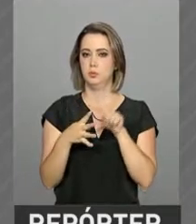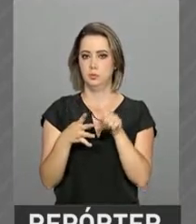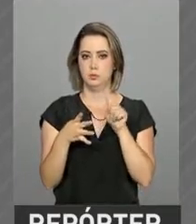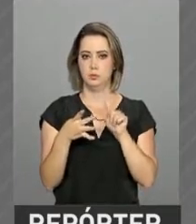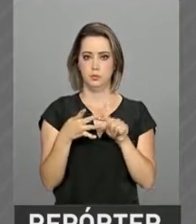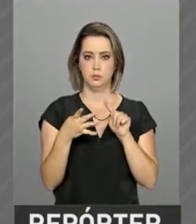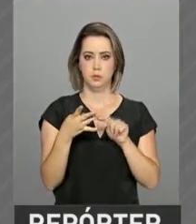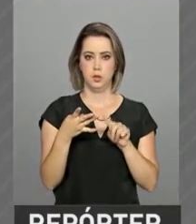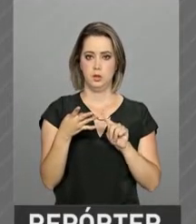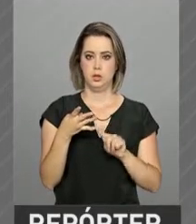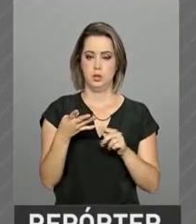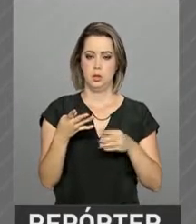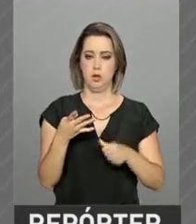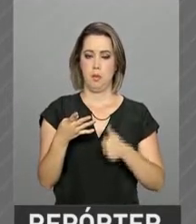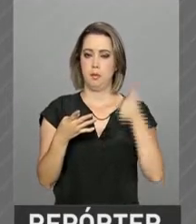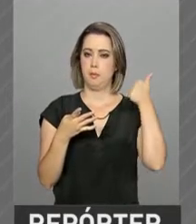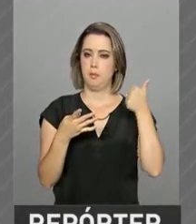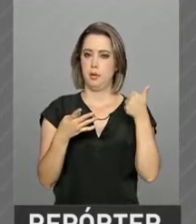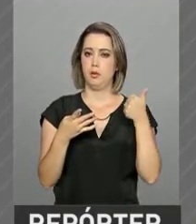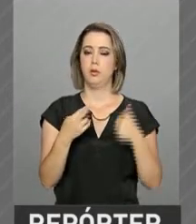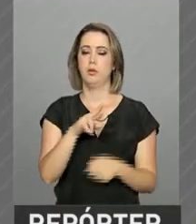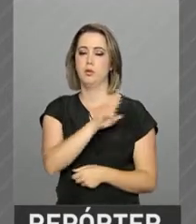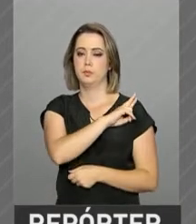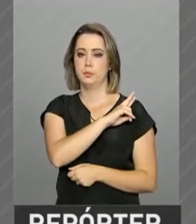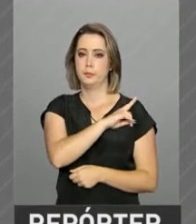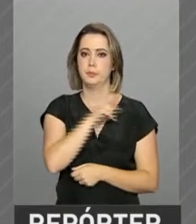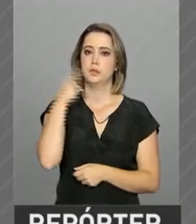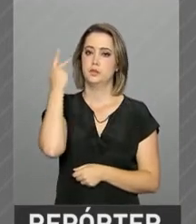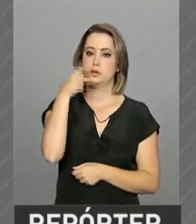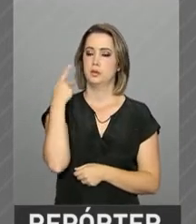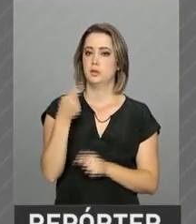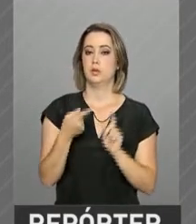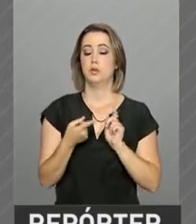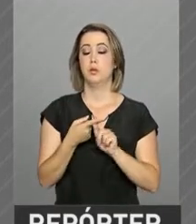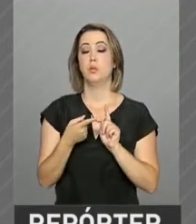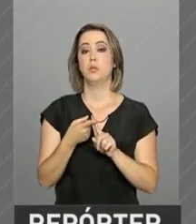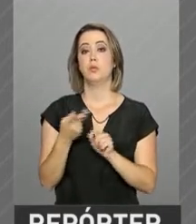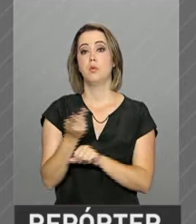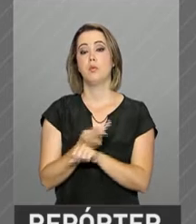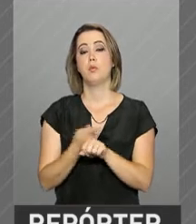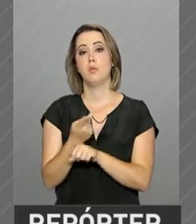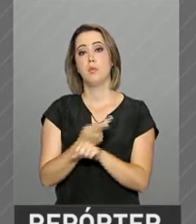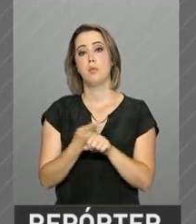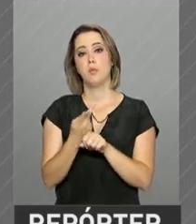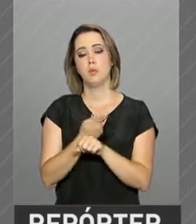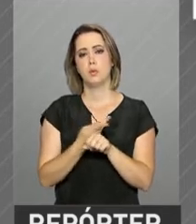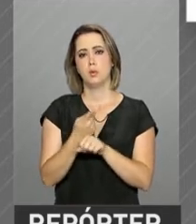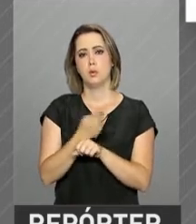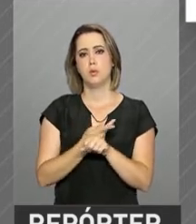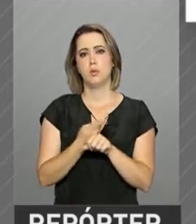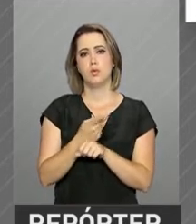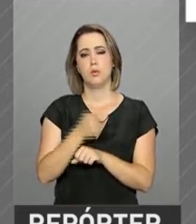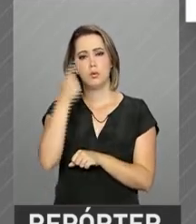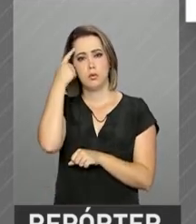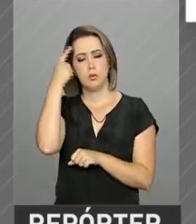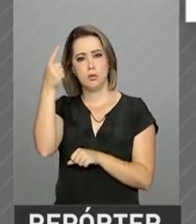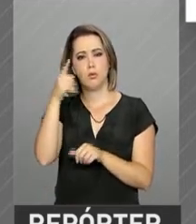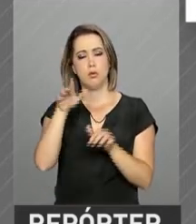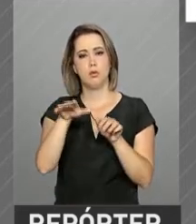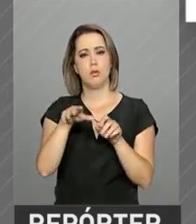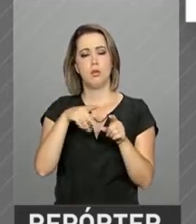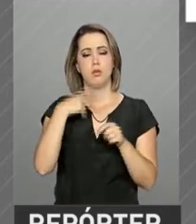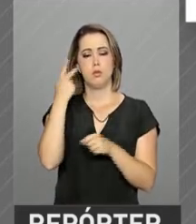melhorar a representação política nacional. Buscar a racionalização do sistema político, redução dos